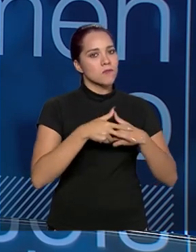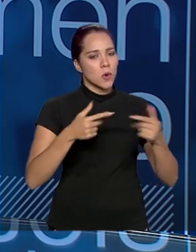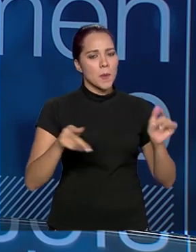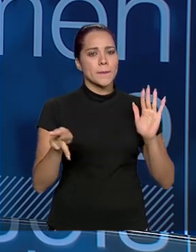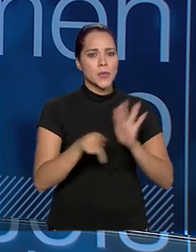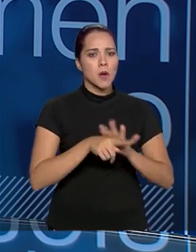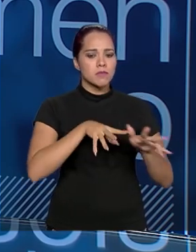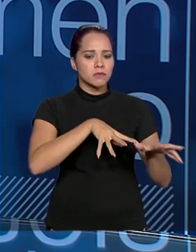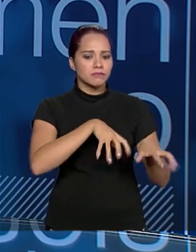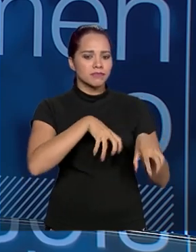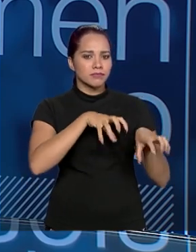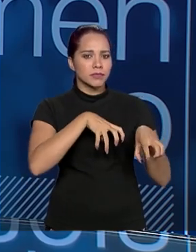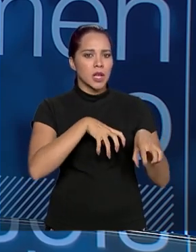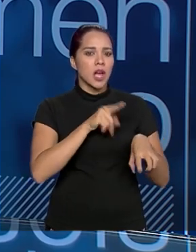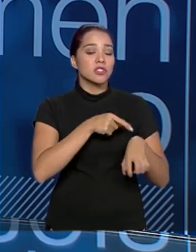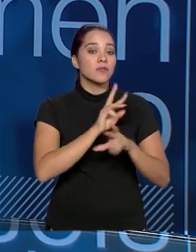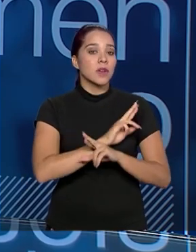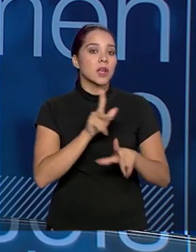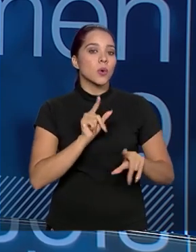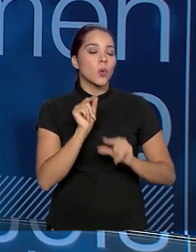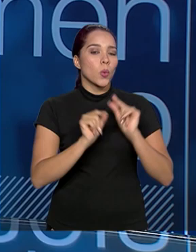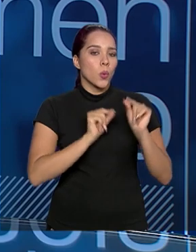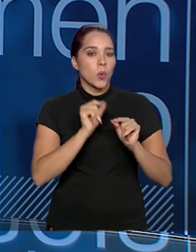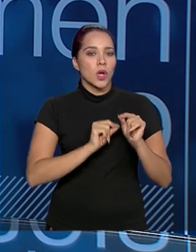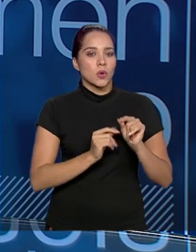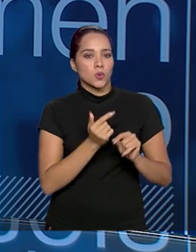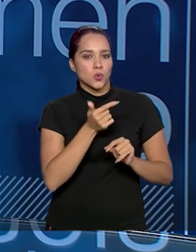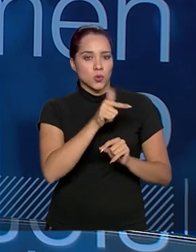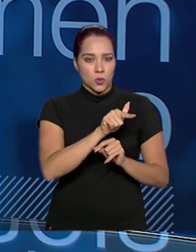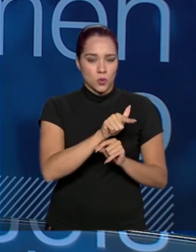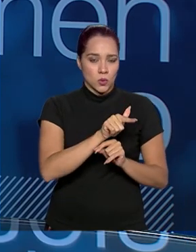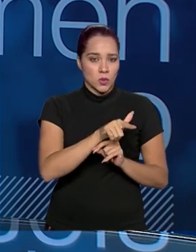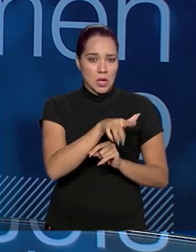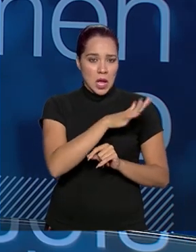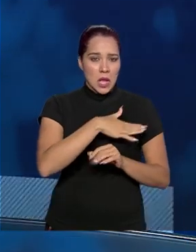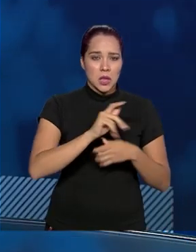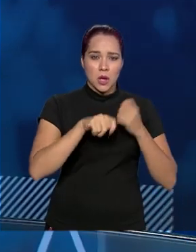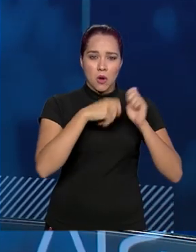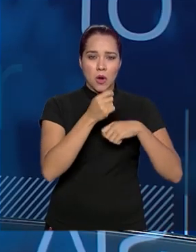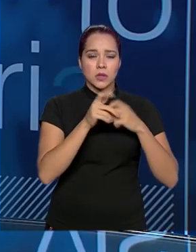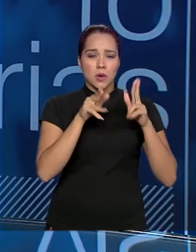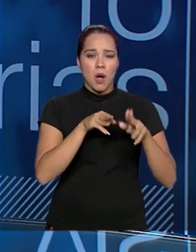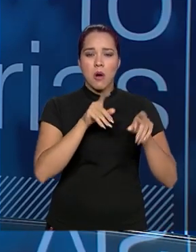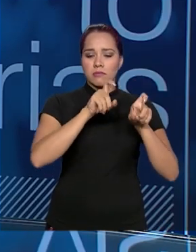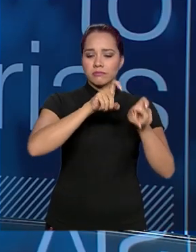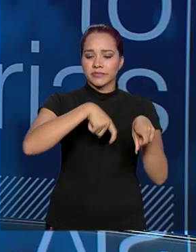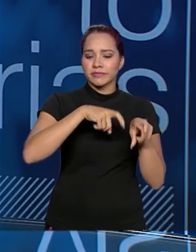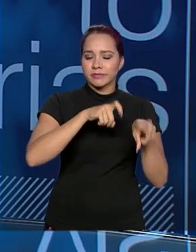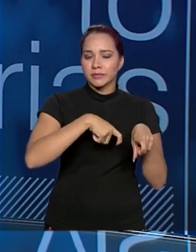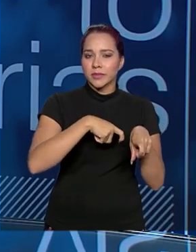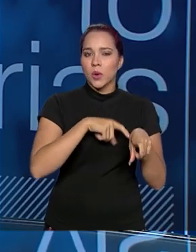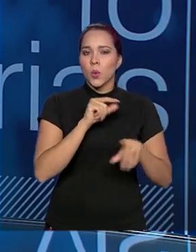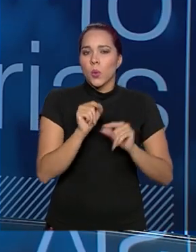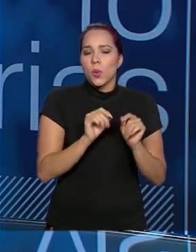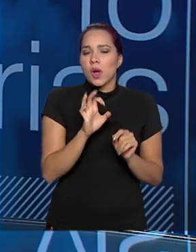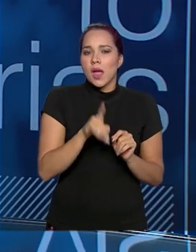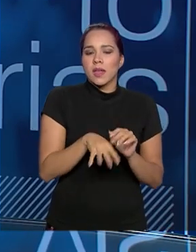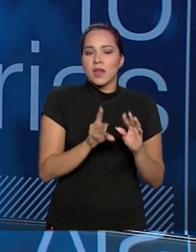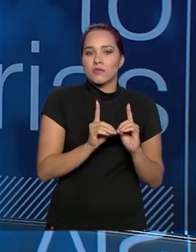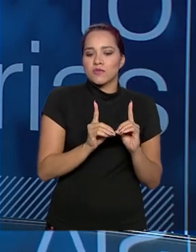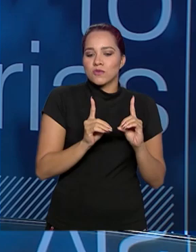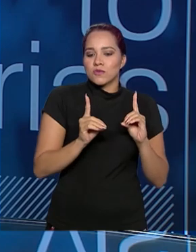mineração. O grande diferença da mineração de outros negócios, como o agronegócio, por exemplo, é que ela é um pouco